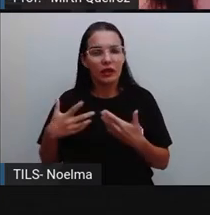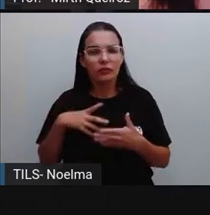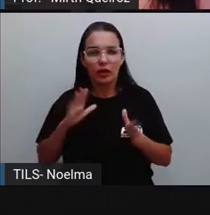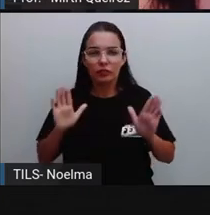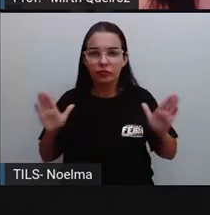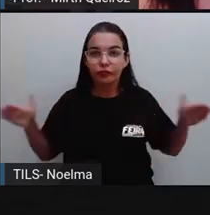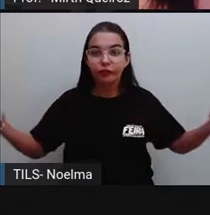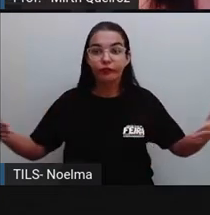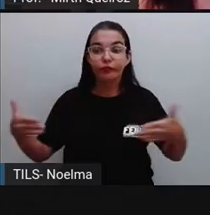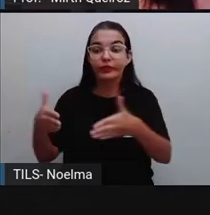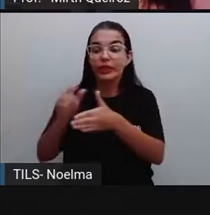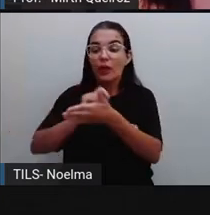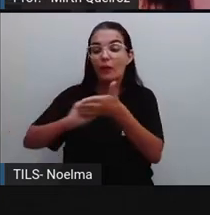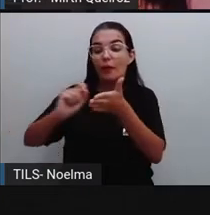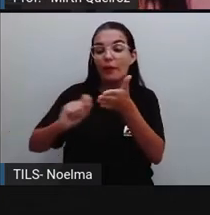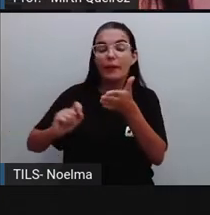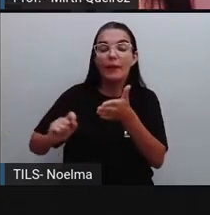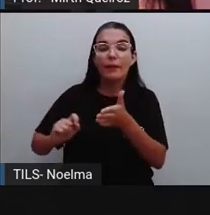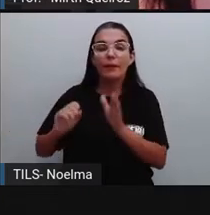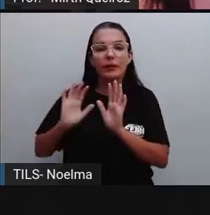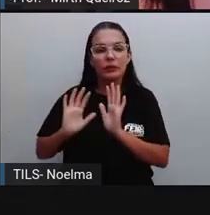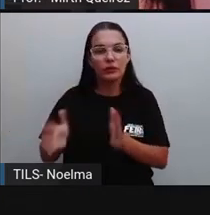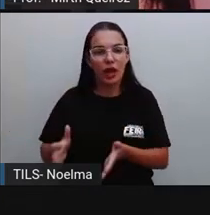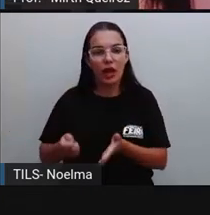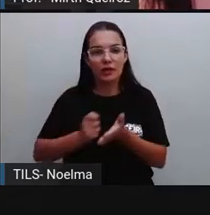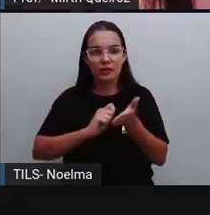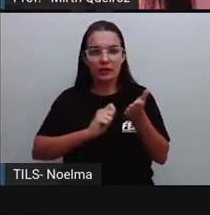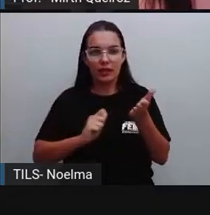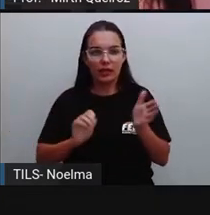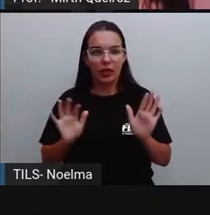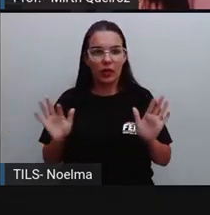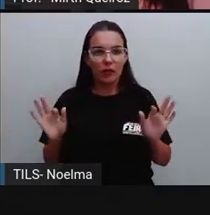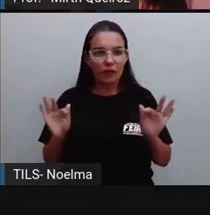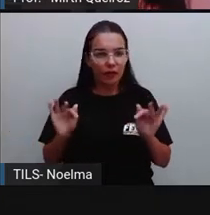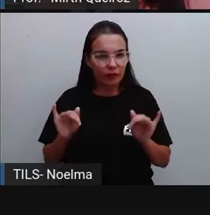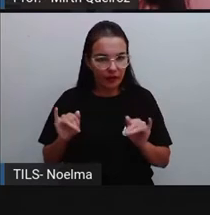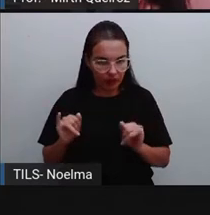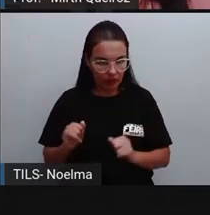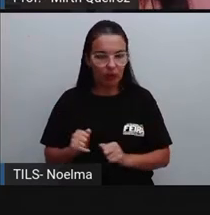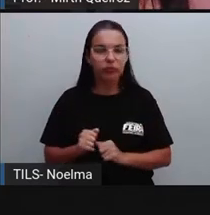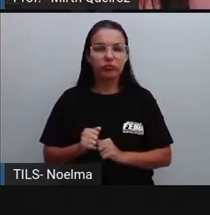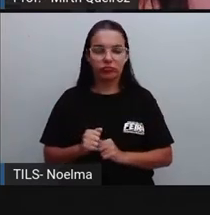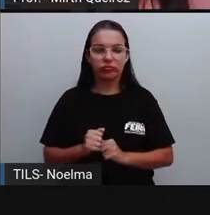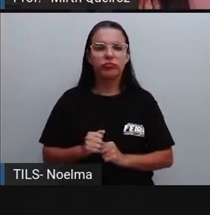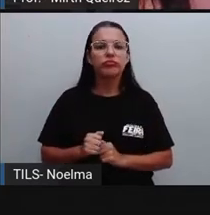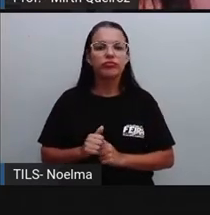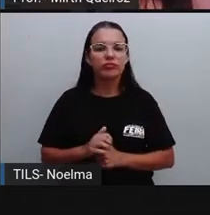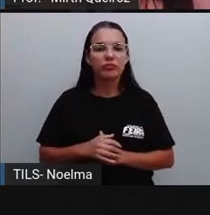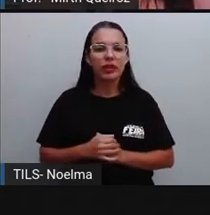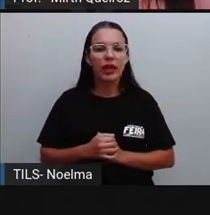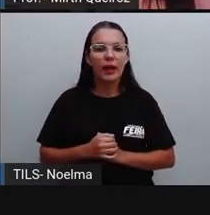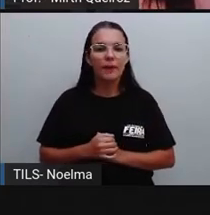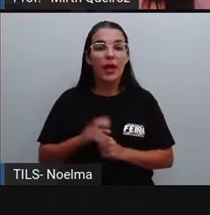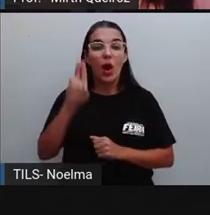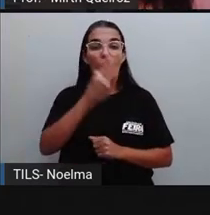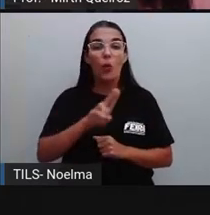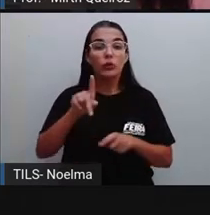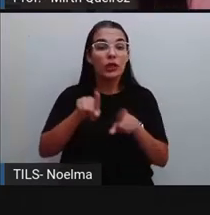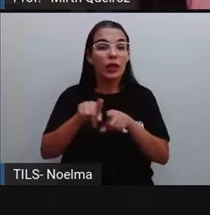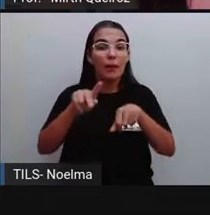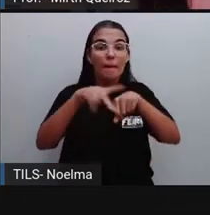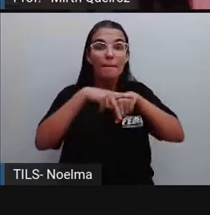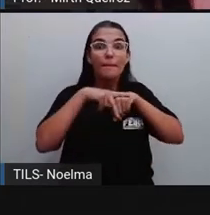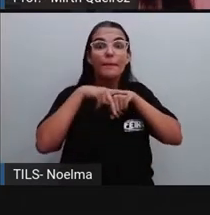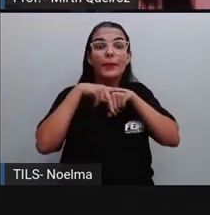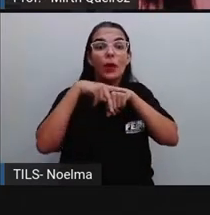nossa fala a essa pessoa. E no final, a tem a assinatura aí, que nesse caso seria o remetente. O uso de pronomes